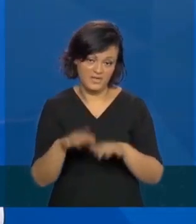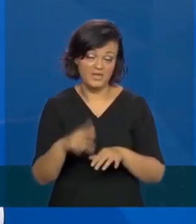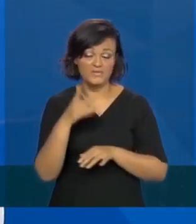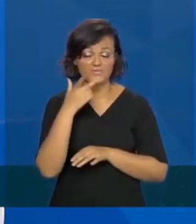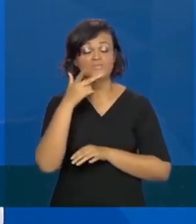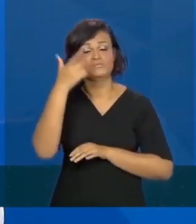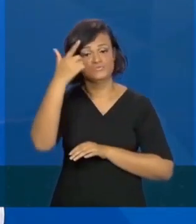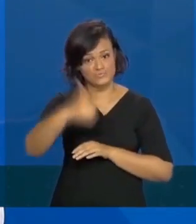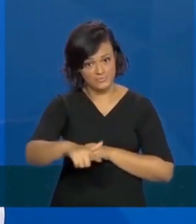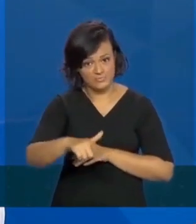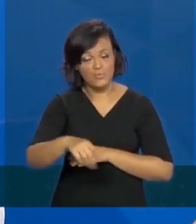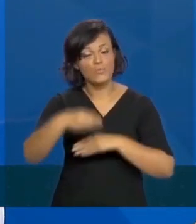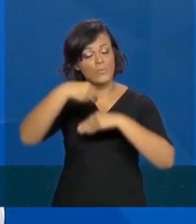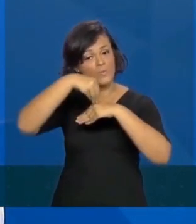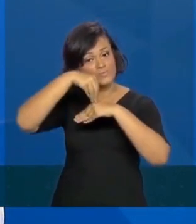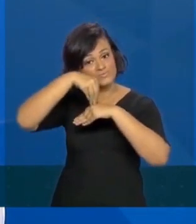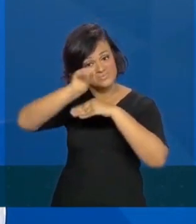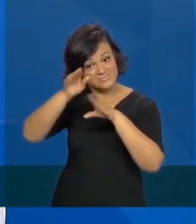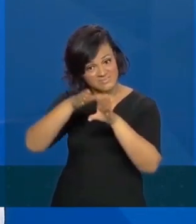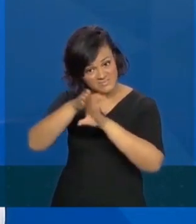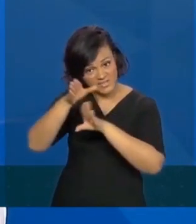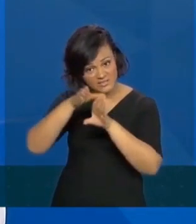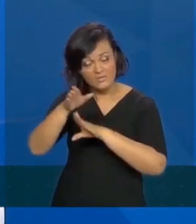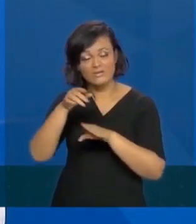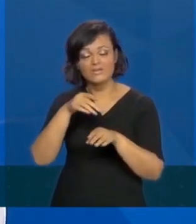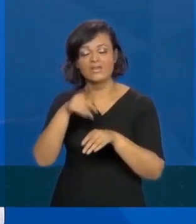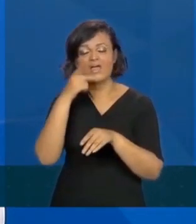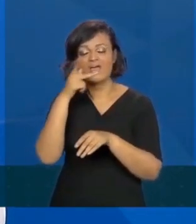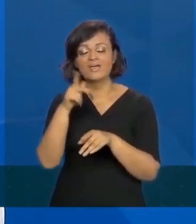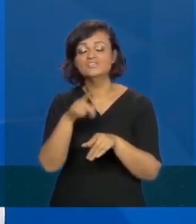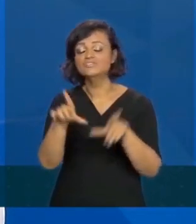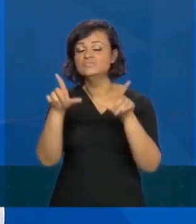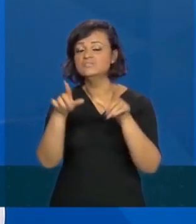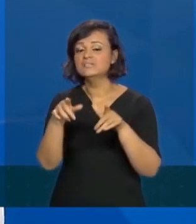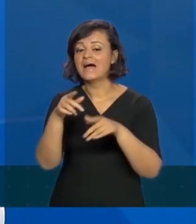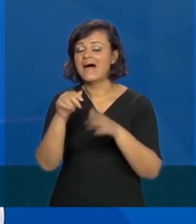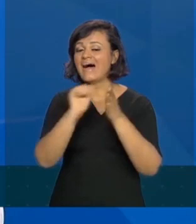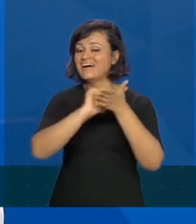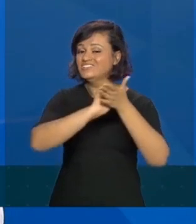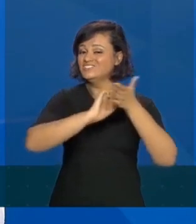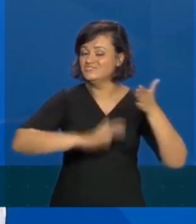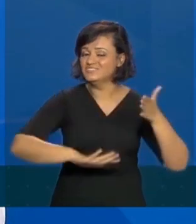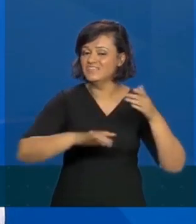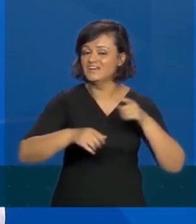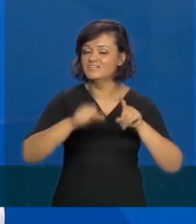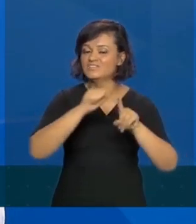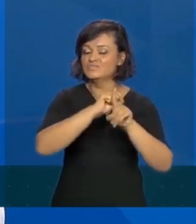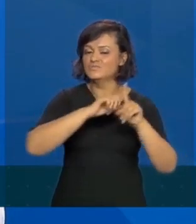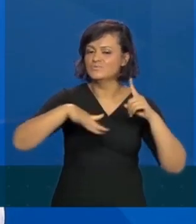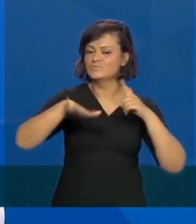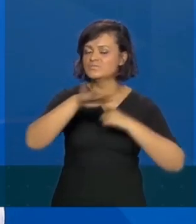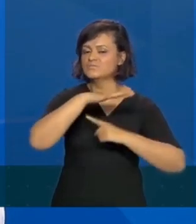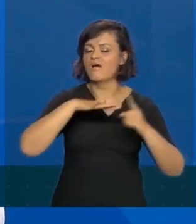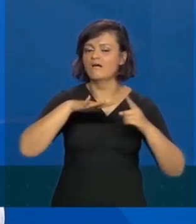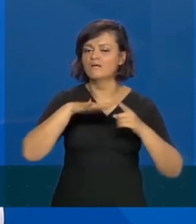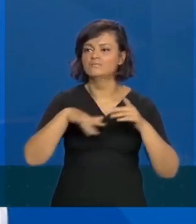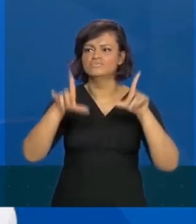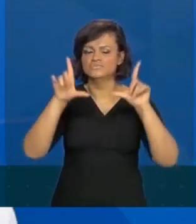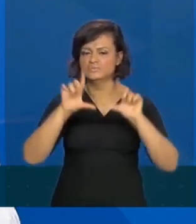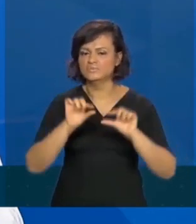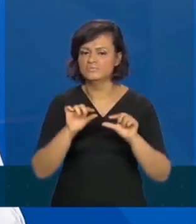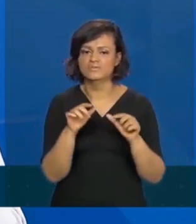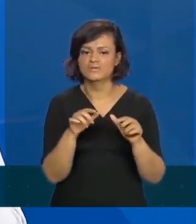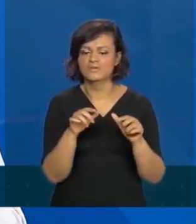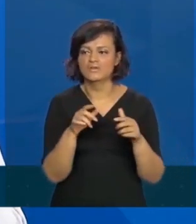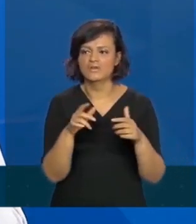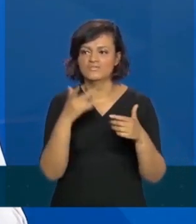A recomendação que a gente está fazendo agora de diminuição de atividade social, de dinâmica social, eu